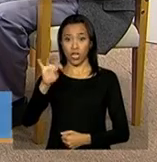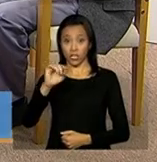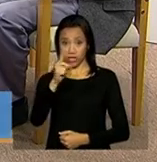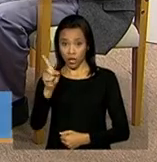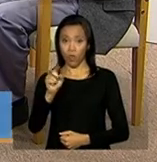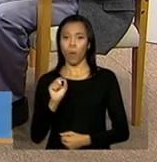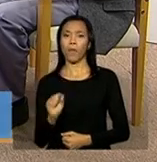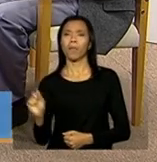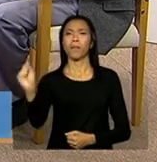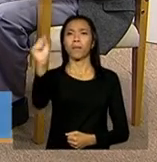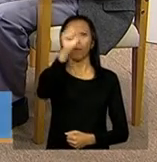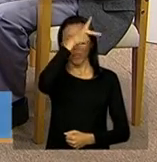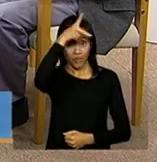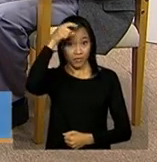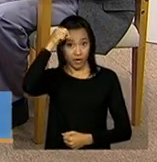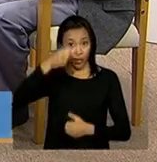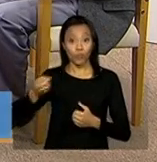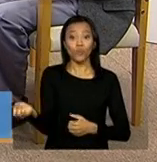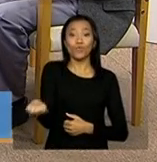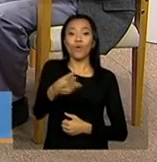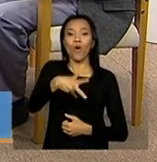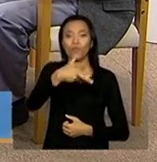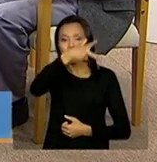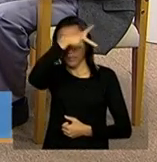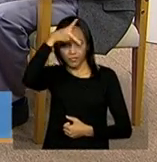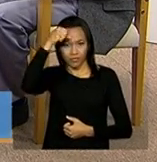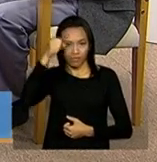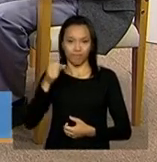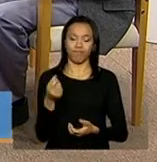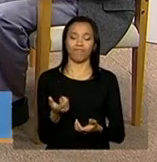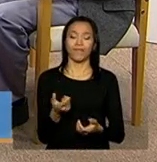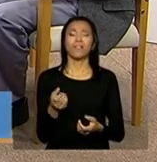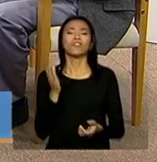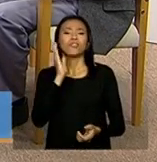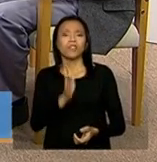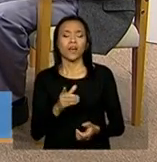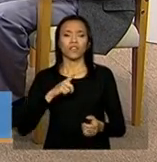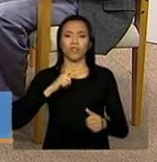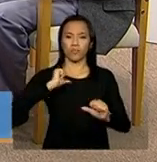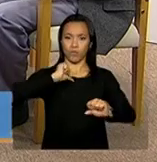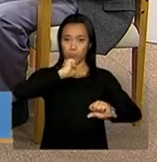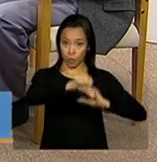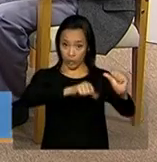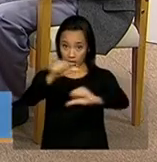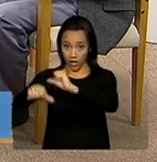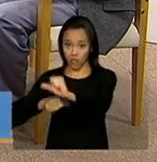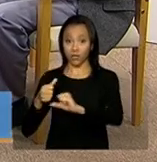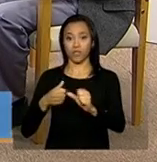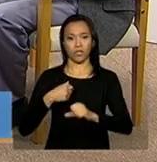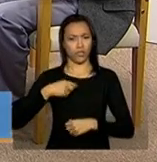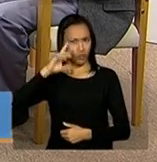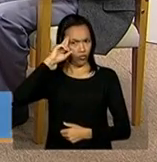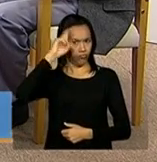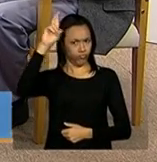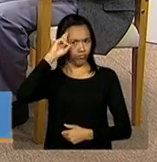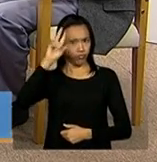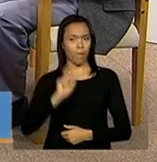iniciaram agora em janeiro de 2013. Então, tivemos mudanças de administração num número muito